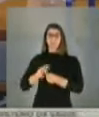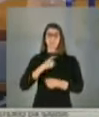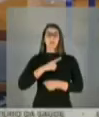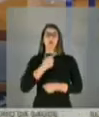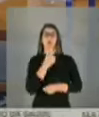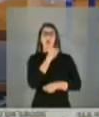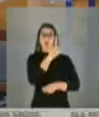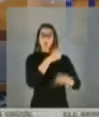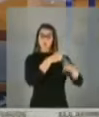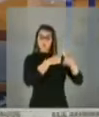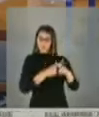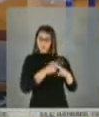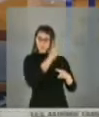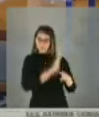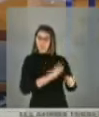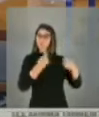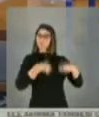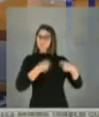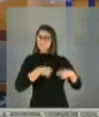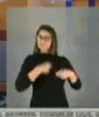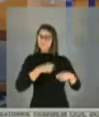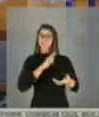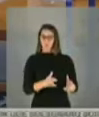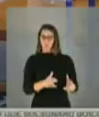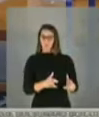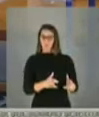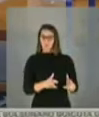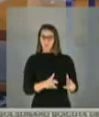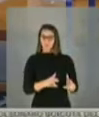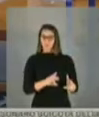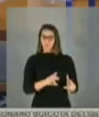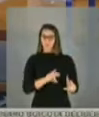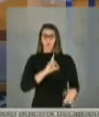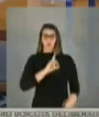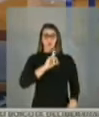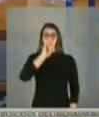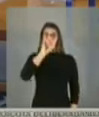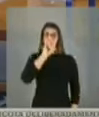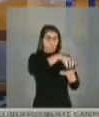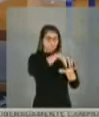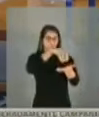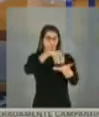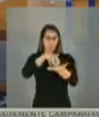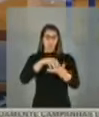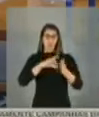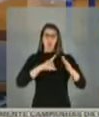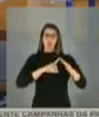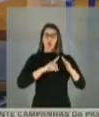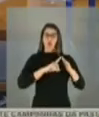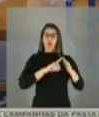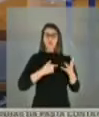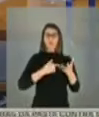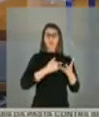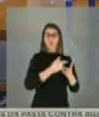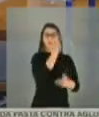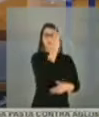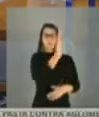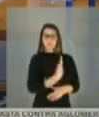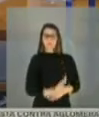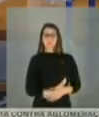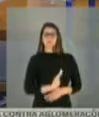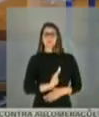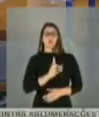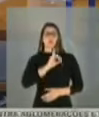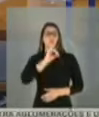mesma postura que Vossa Excelência sustentou agora e que todos nós defendemos. Dos donos de quitandas Brasil afora, donos de comércios Brasil afora, donos de